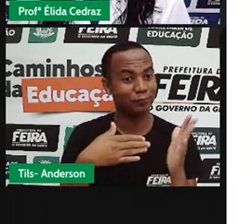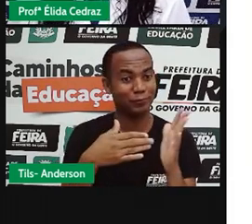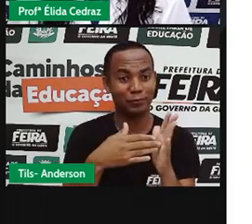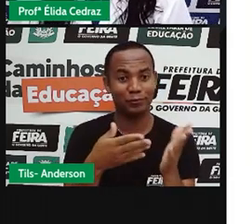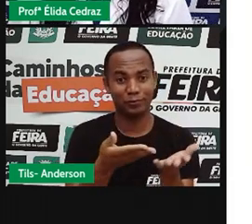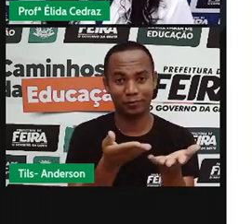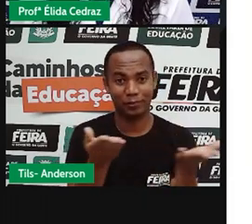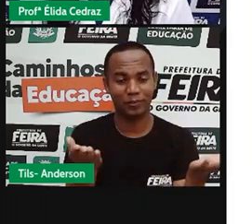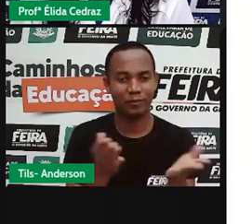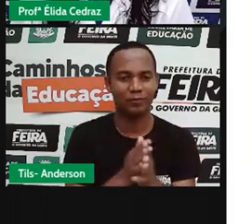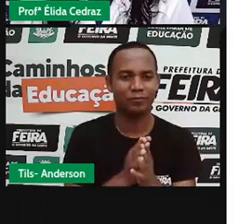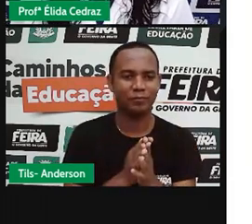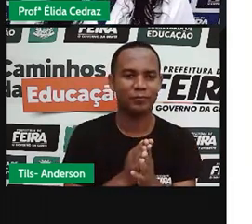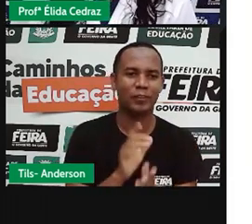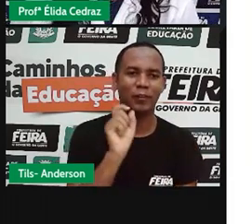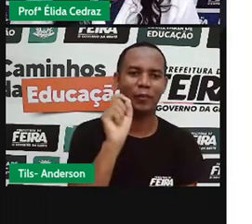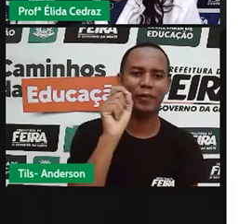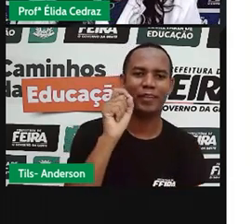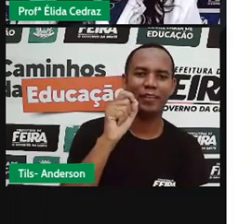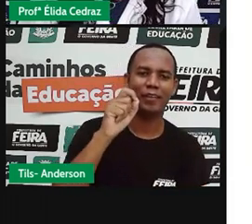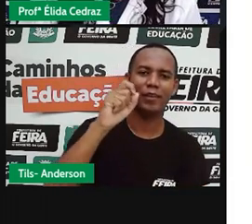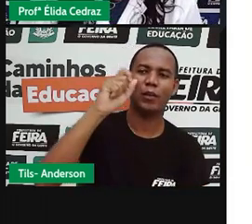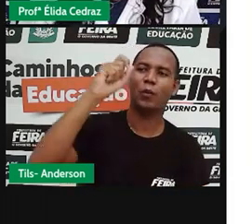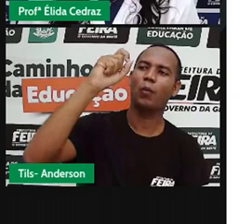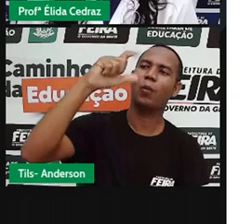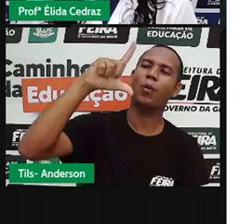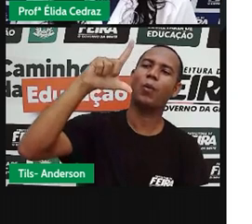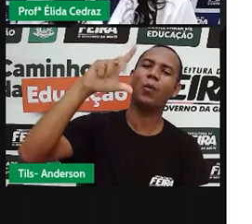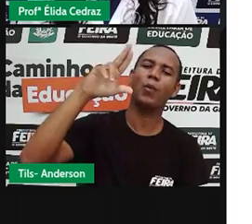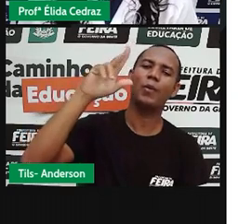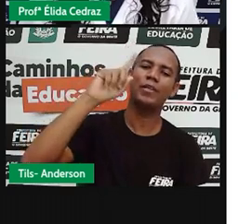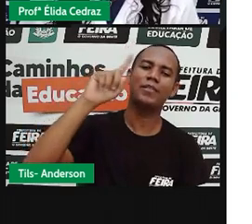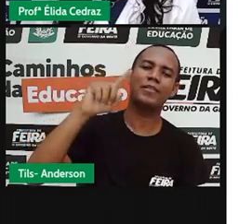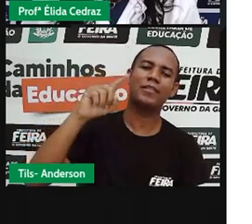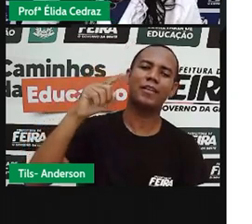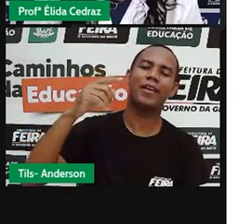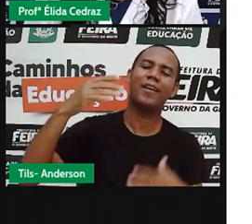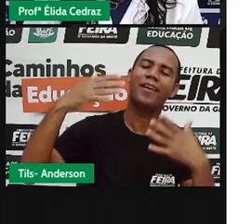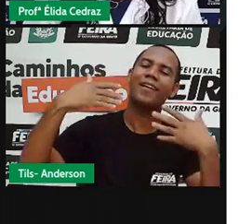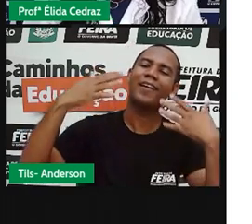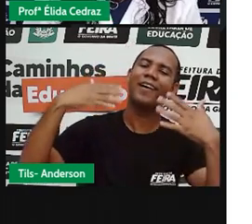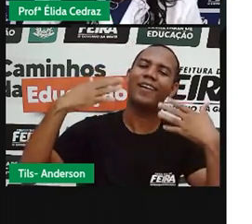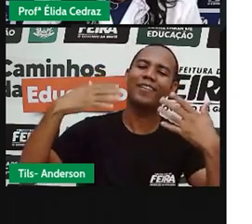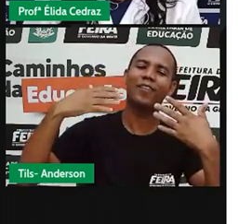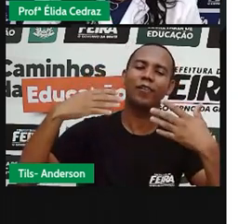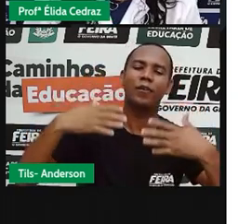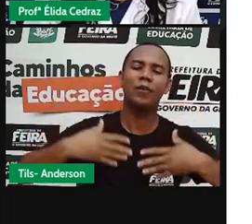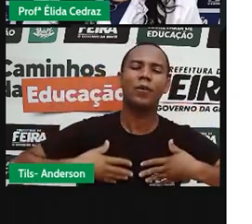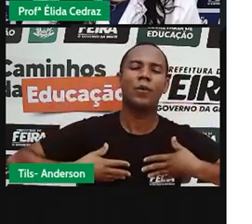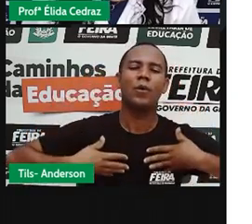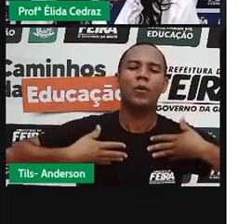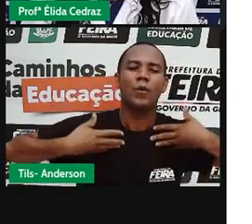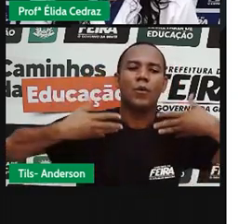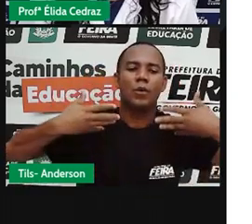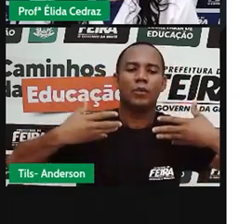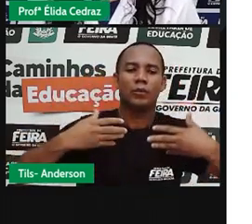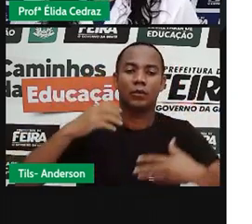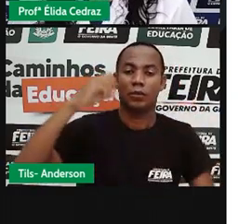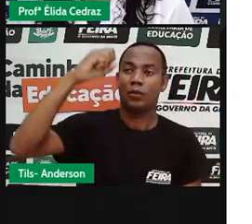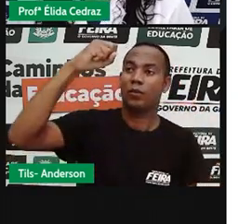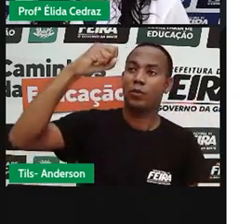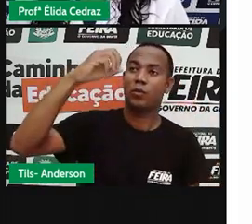O Sol nos dá luz, calor, energia. Sim,